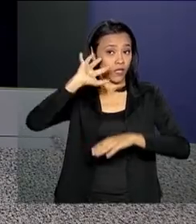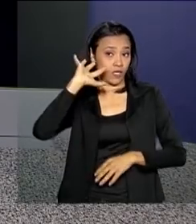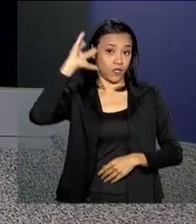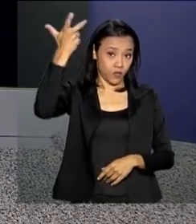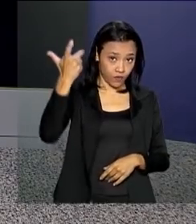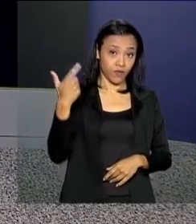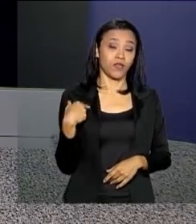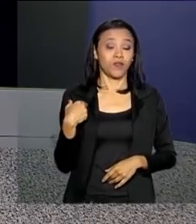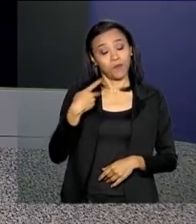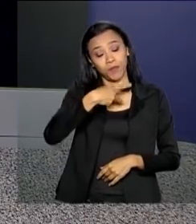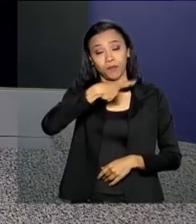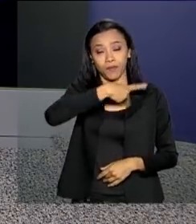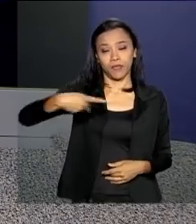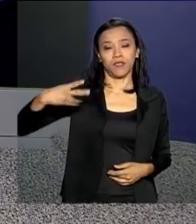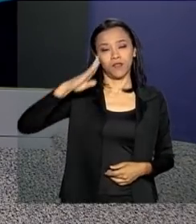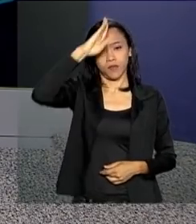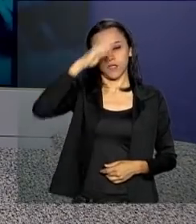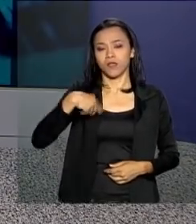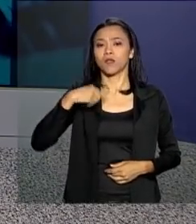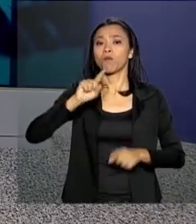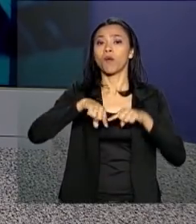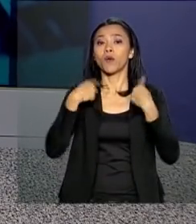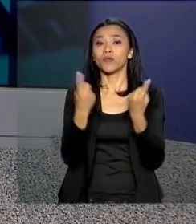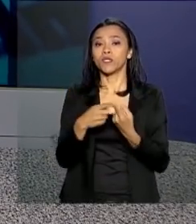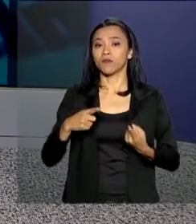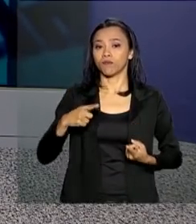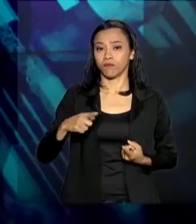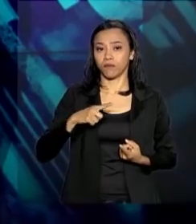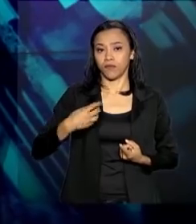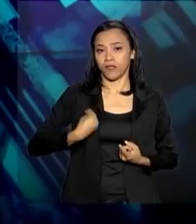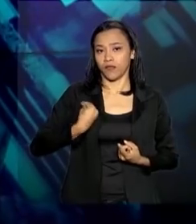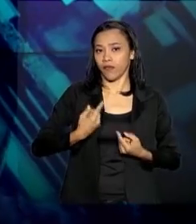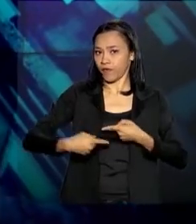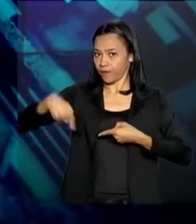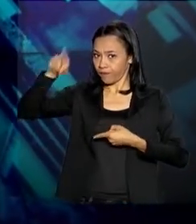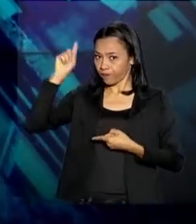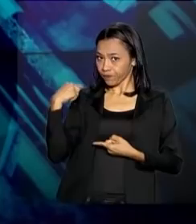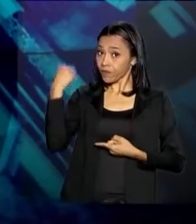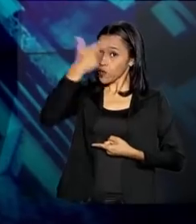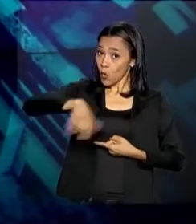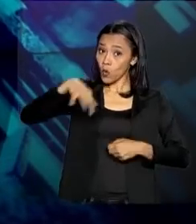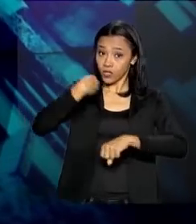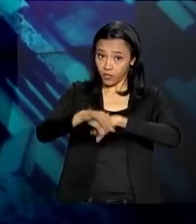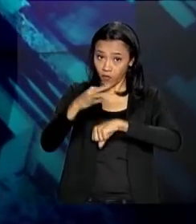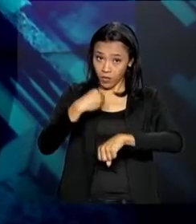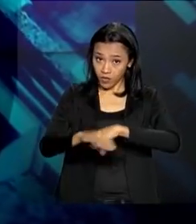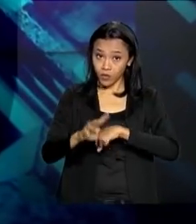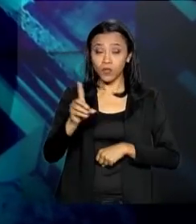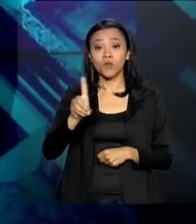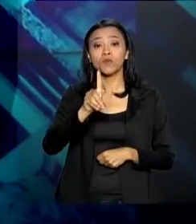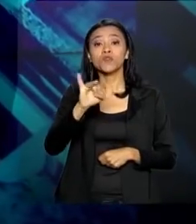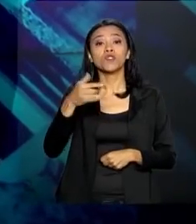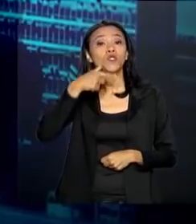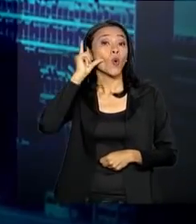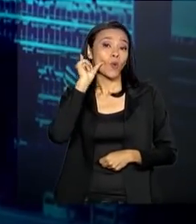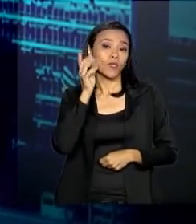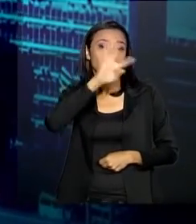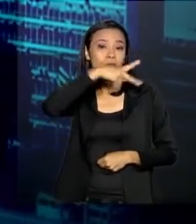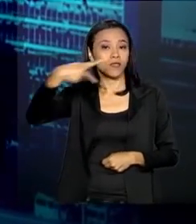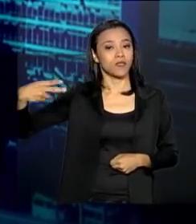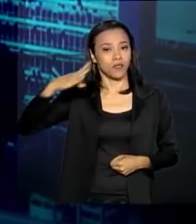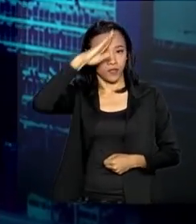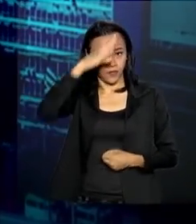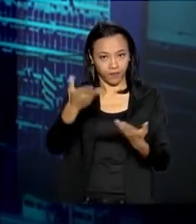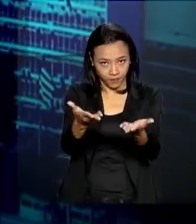Bolsonaro, depois de reunião no Palácio do Planalto. E vamos ver outras informações sobre o dia de ontem do presidente